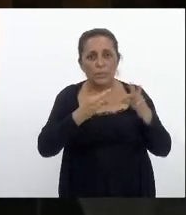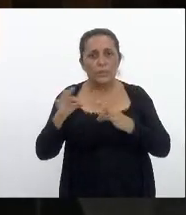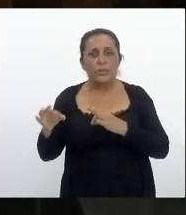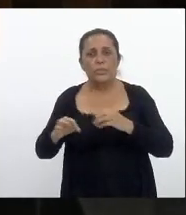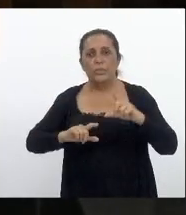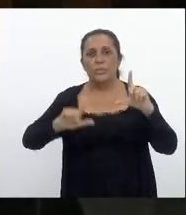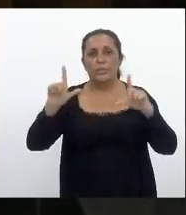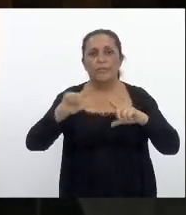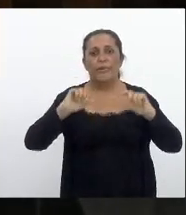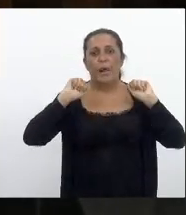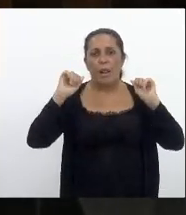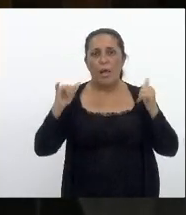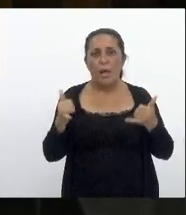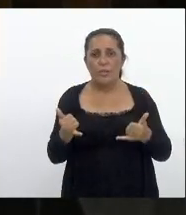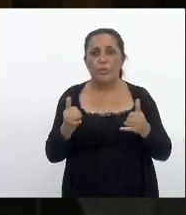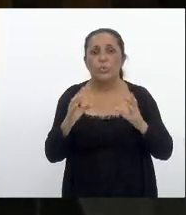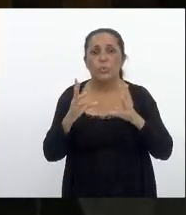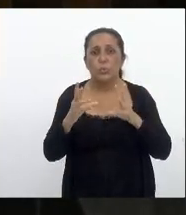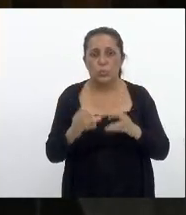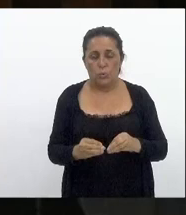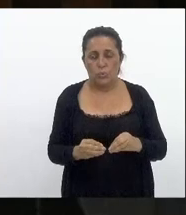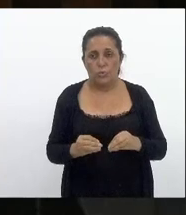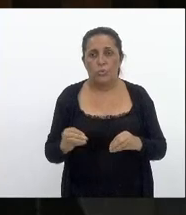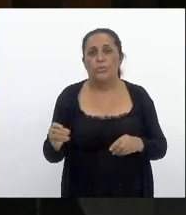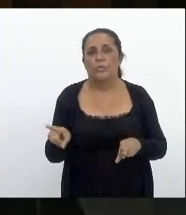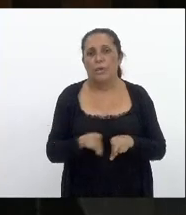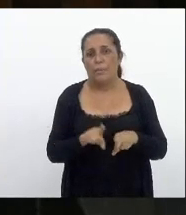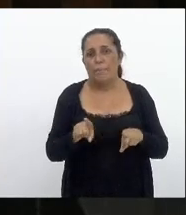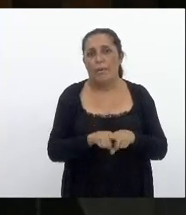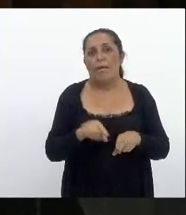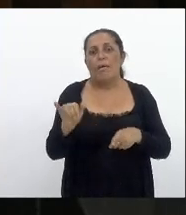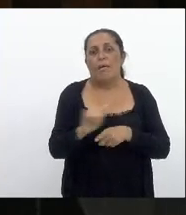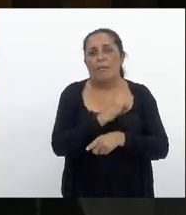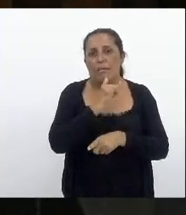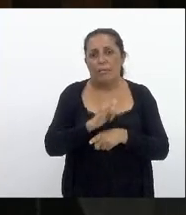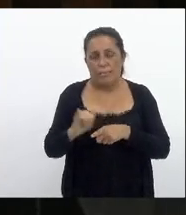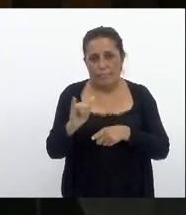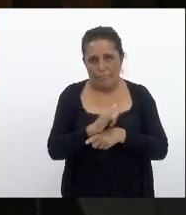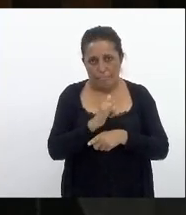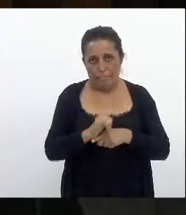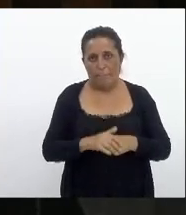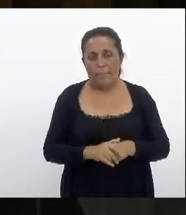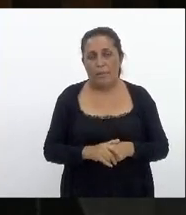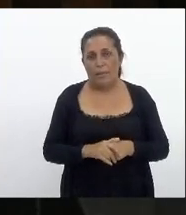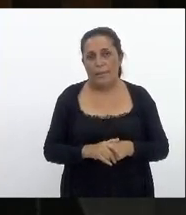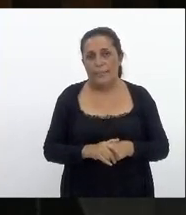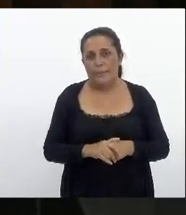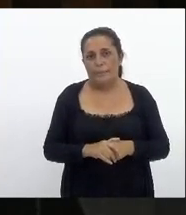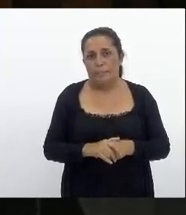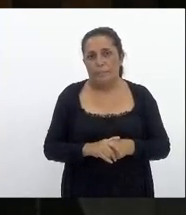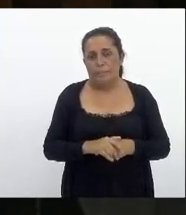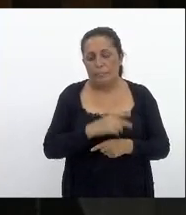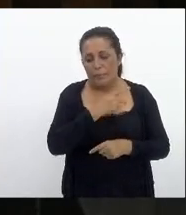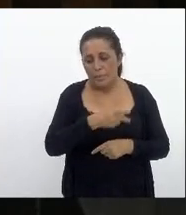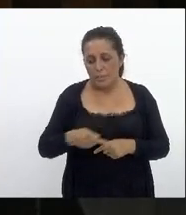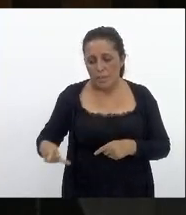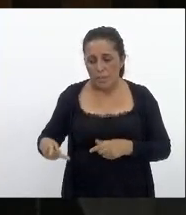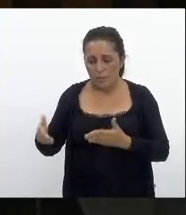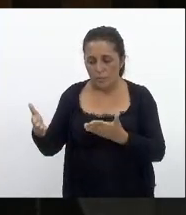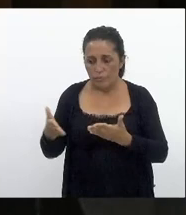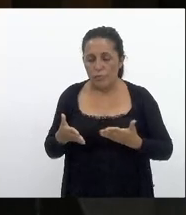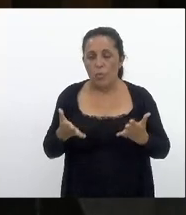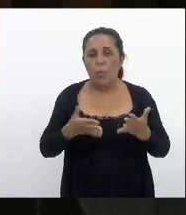boa tarde a todos que nos assistem através das redes sociais presidente o que me faz vir a essa